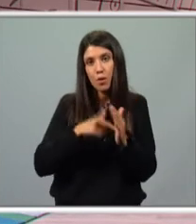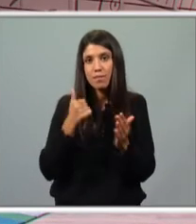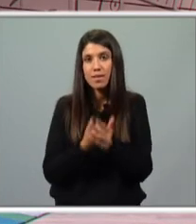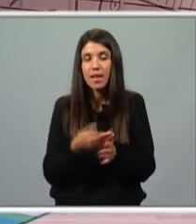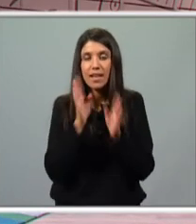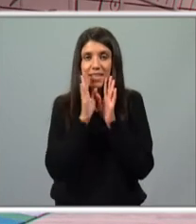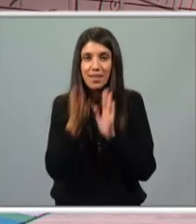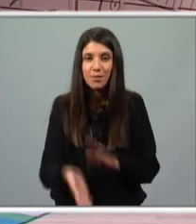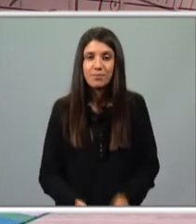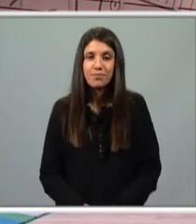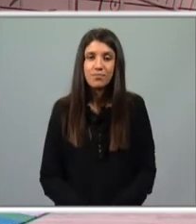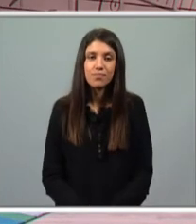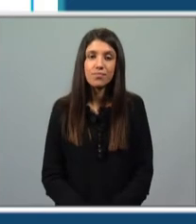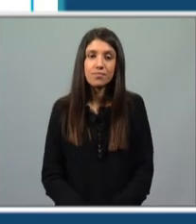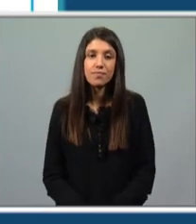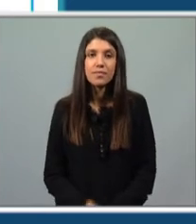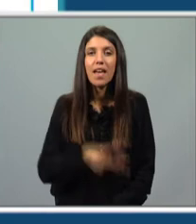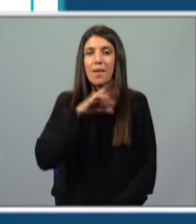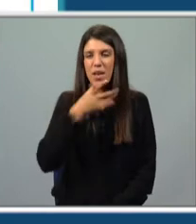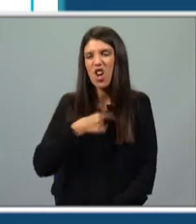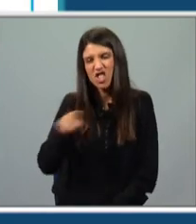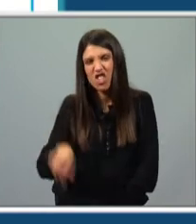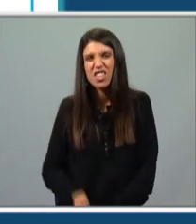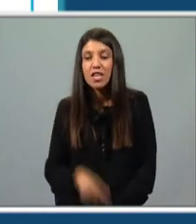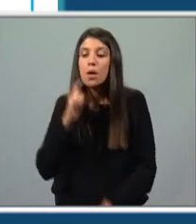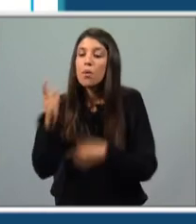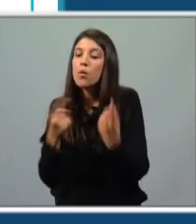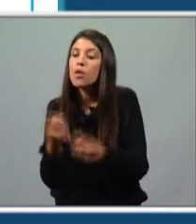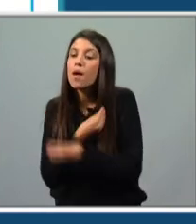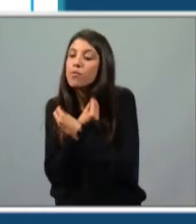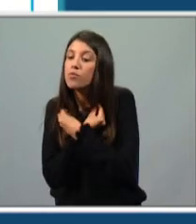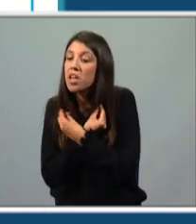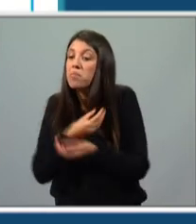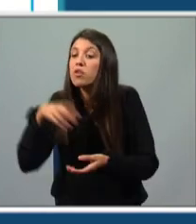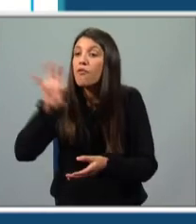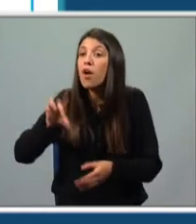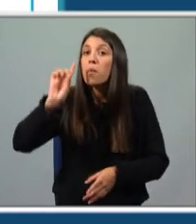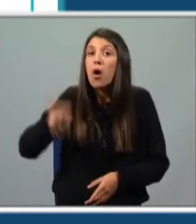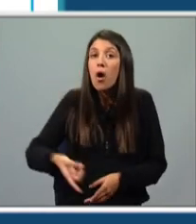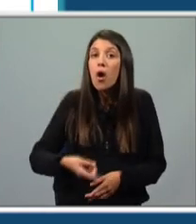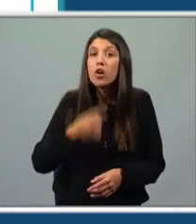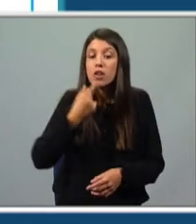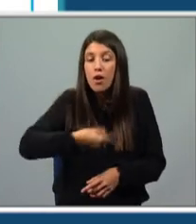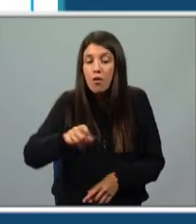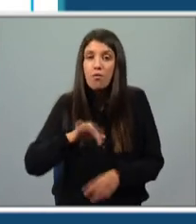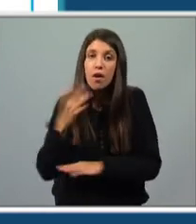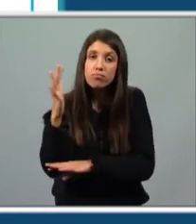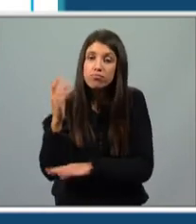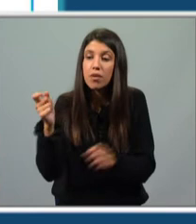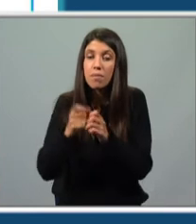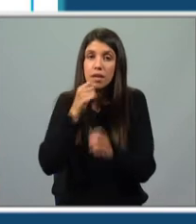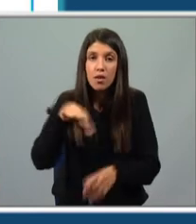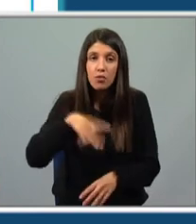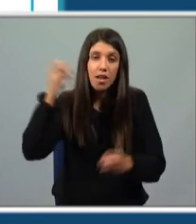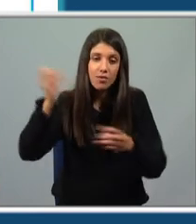Atenção, então, ao vídeo. mães gostam destas coisas, de procurar bonecas que não sabem como são, de mandar plantar juncos à beira do Lago dos Encantos.